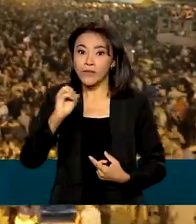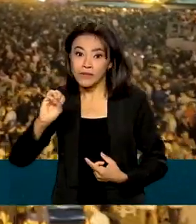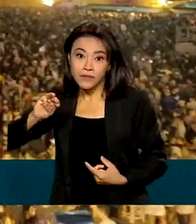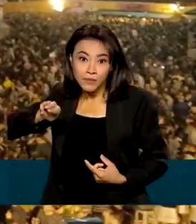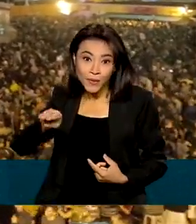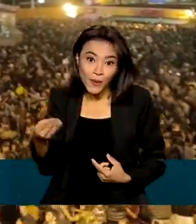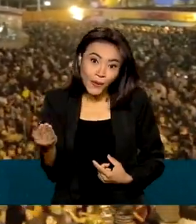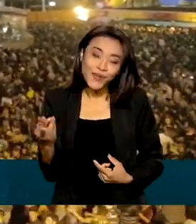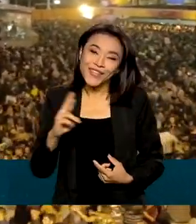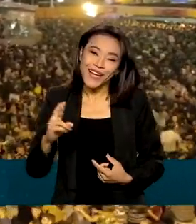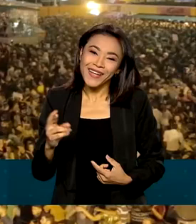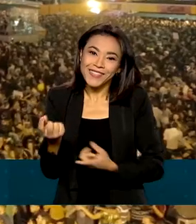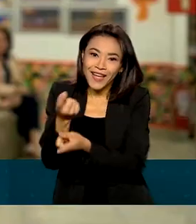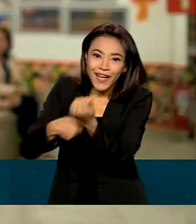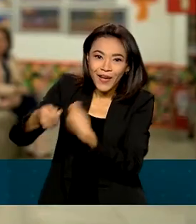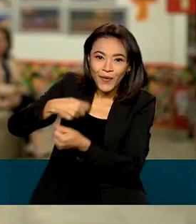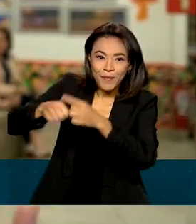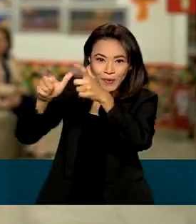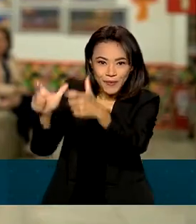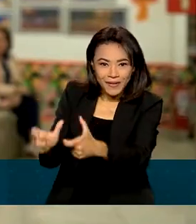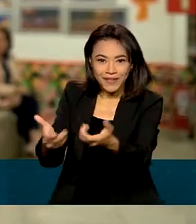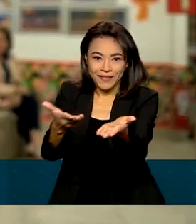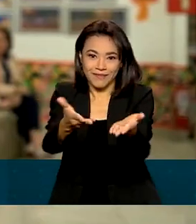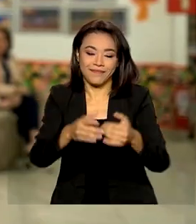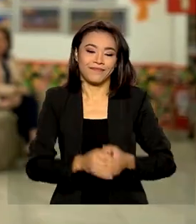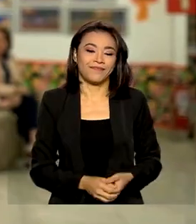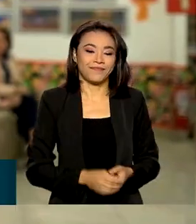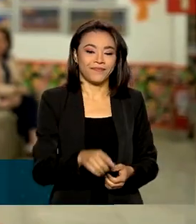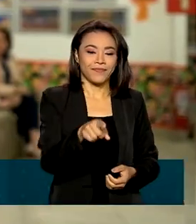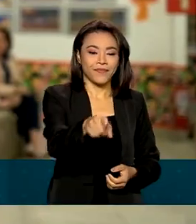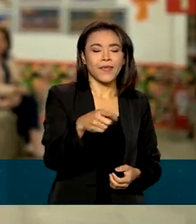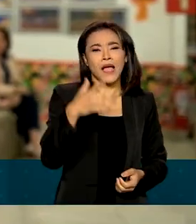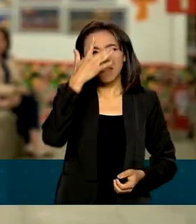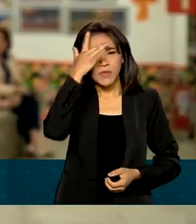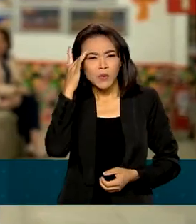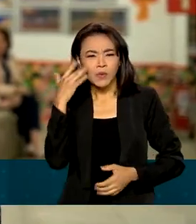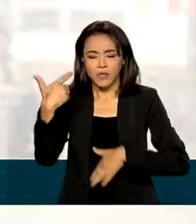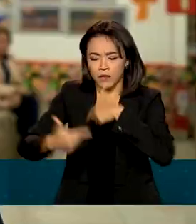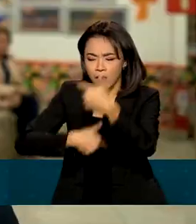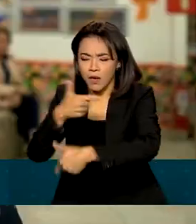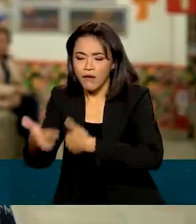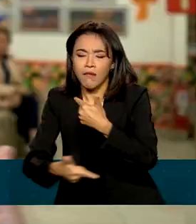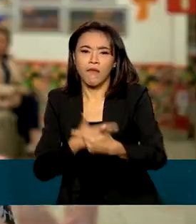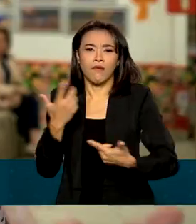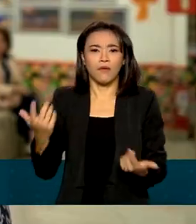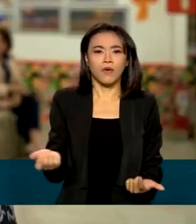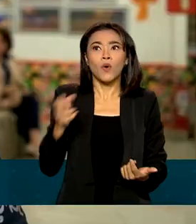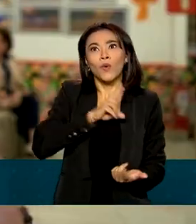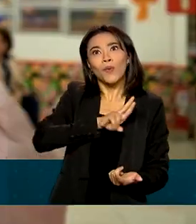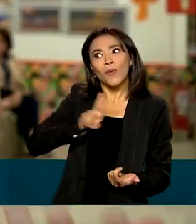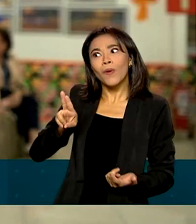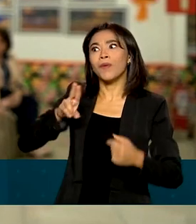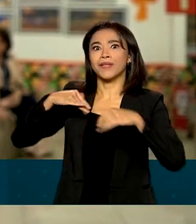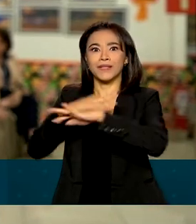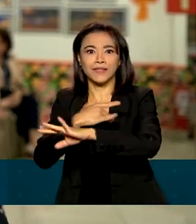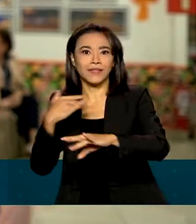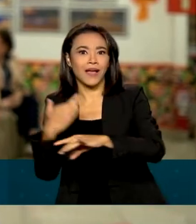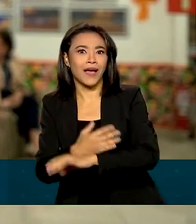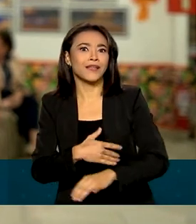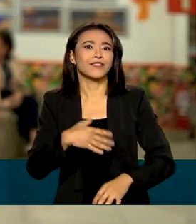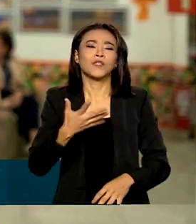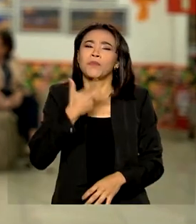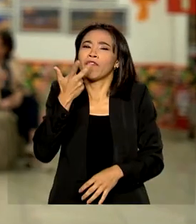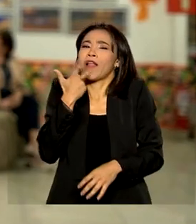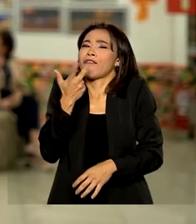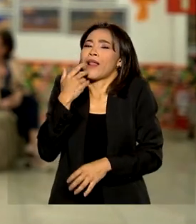na economia local. O envolvimento, o trabalho que gera, o nome da cidade, que todo mundo fala em